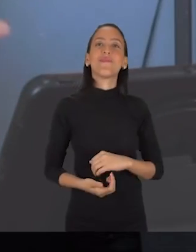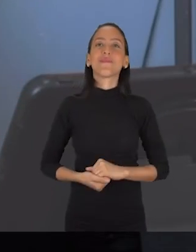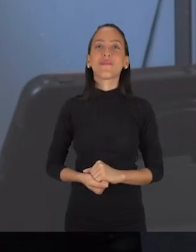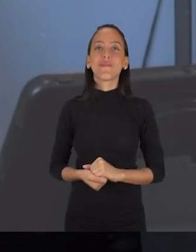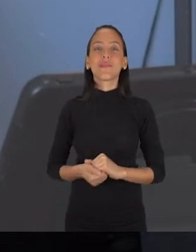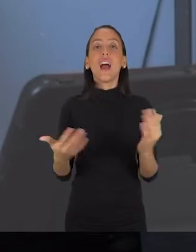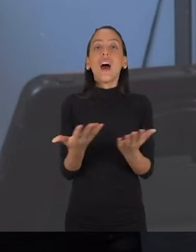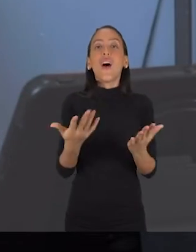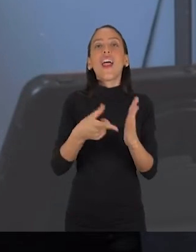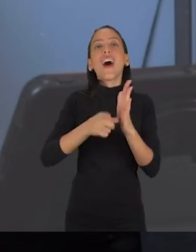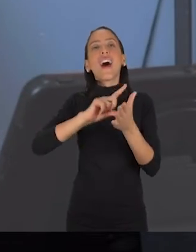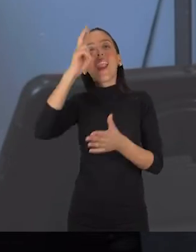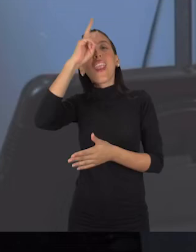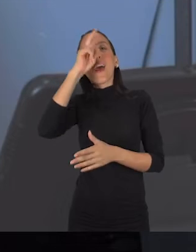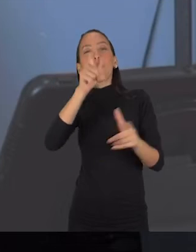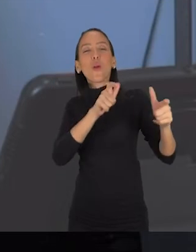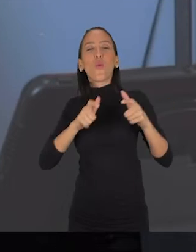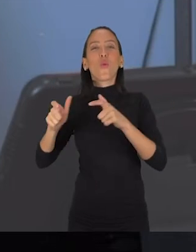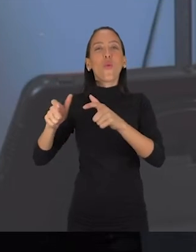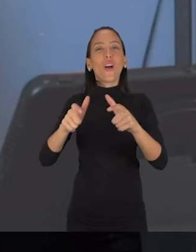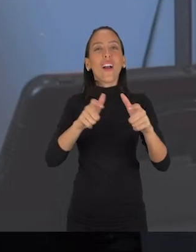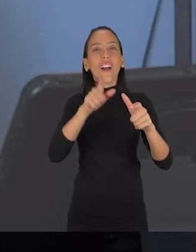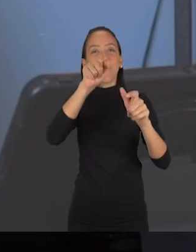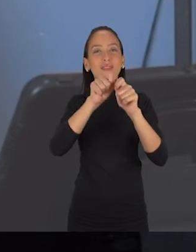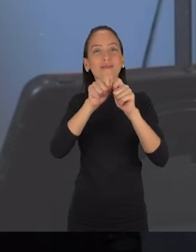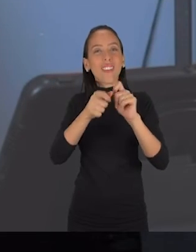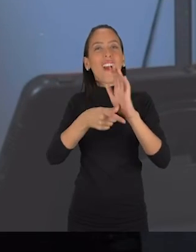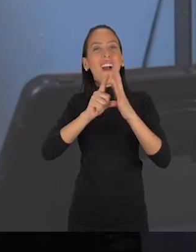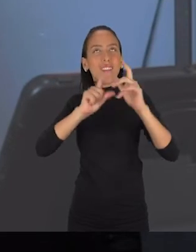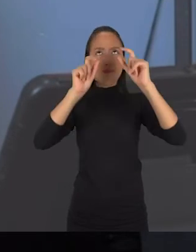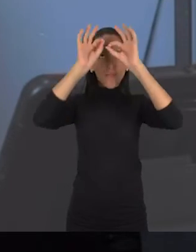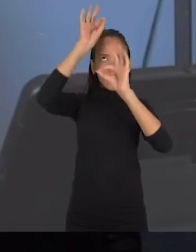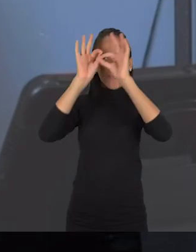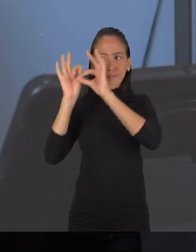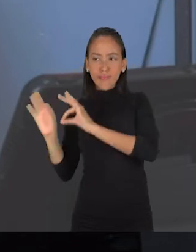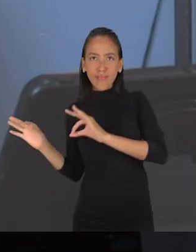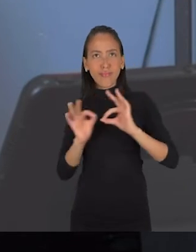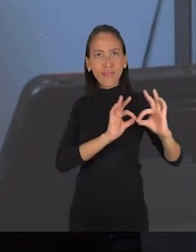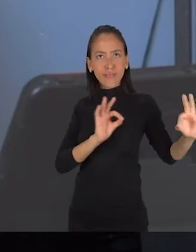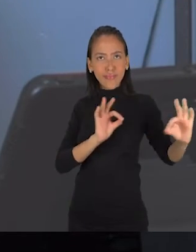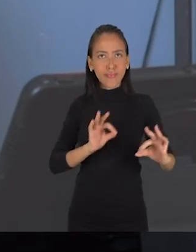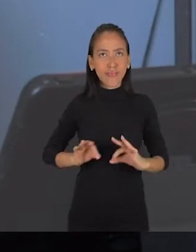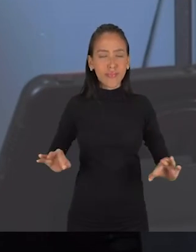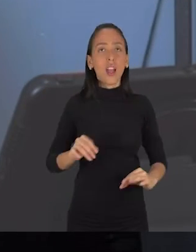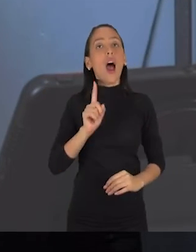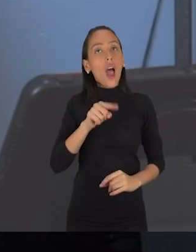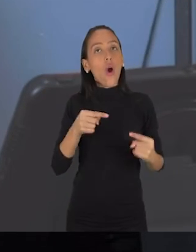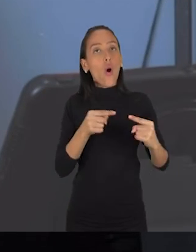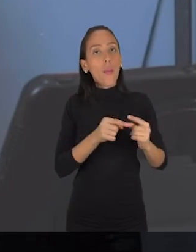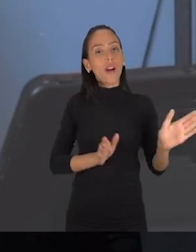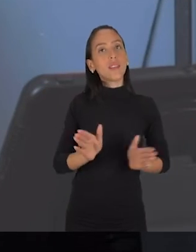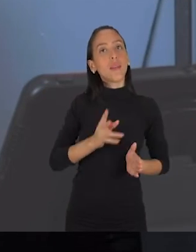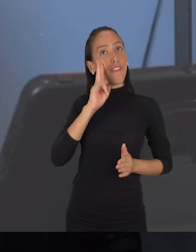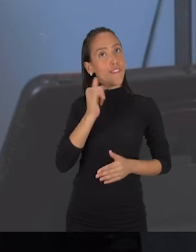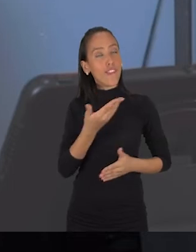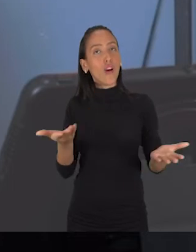espaços que a gente comentou lá no comecinho pra você deixar no seu vídeo tanto em cima quanto embaixo pra acessibilidade. Como vocês estão vendo, o vídeo